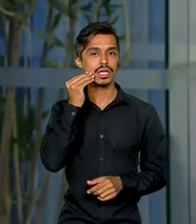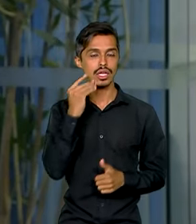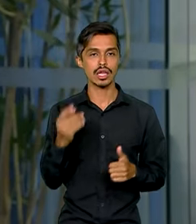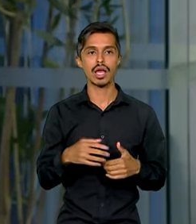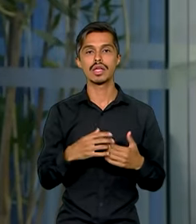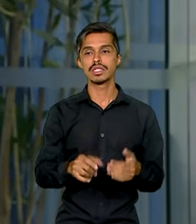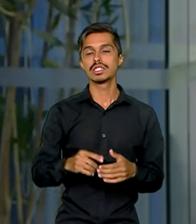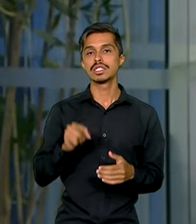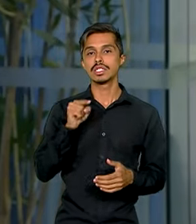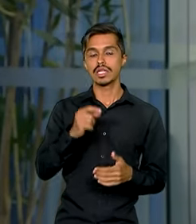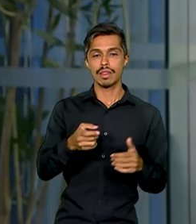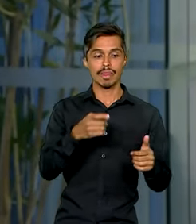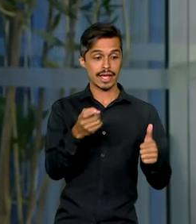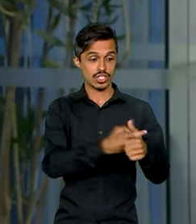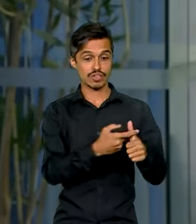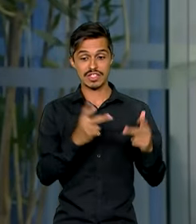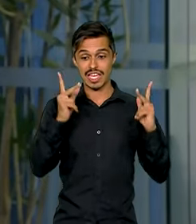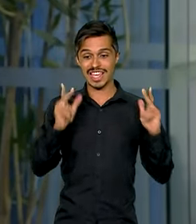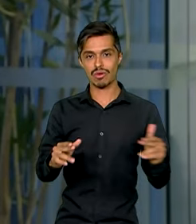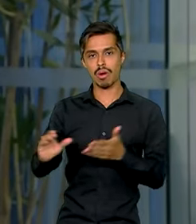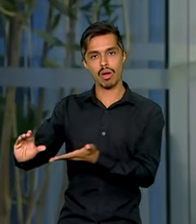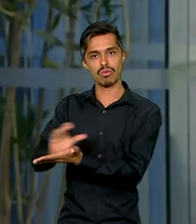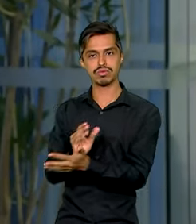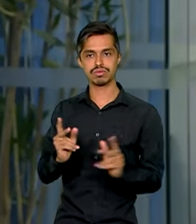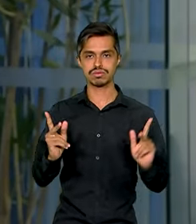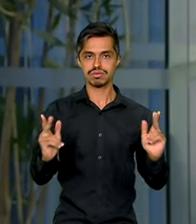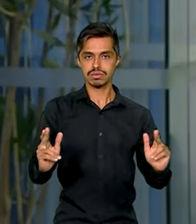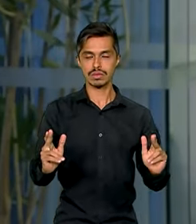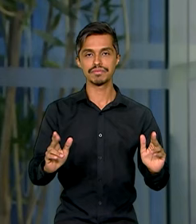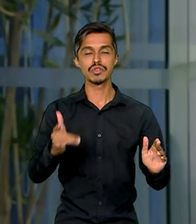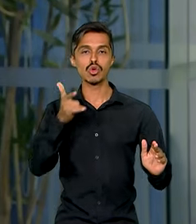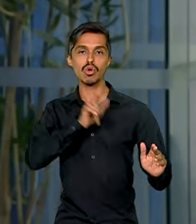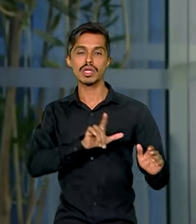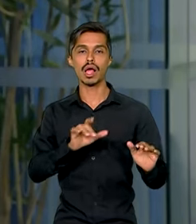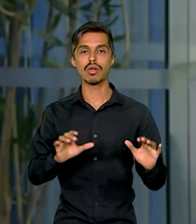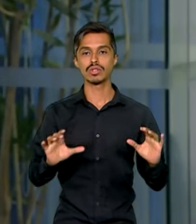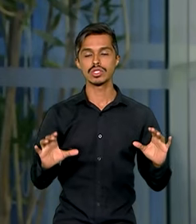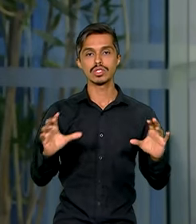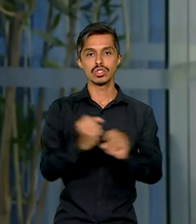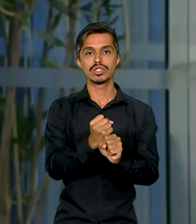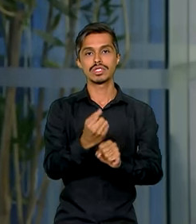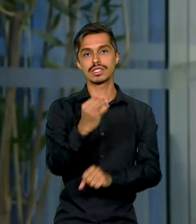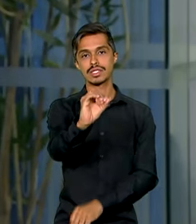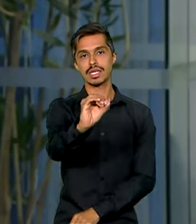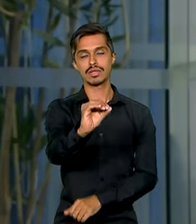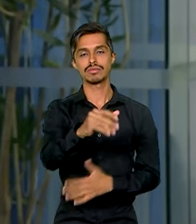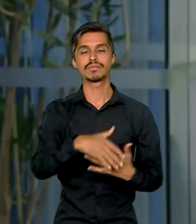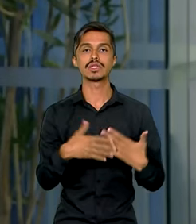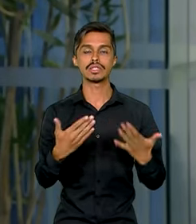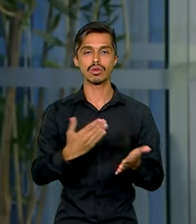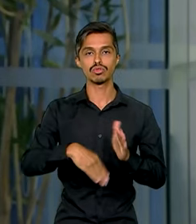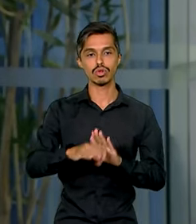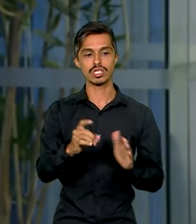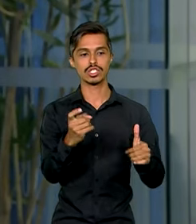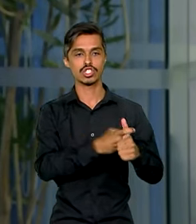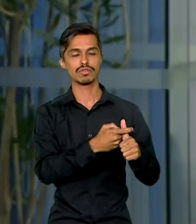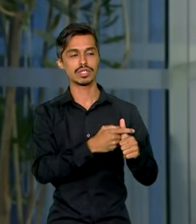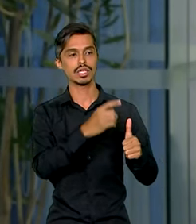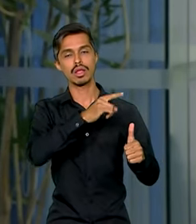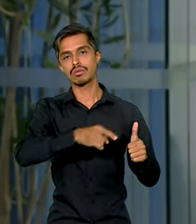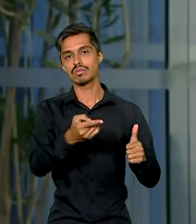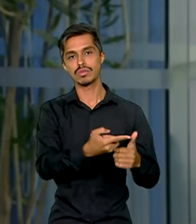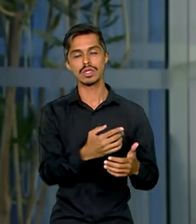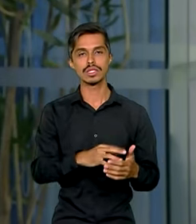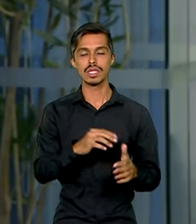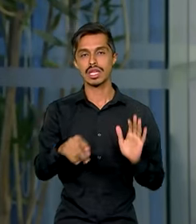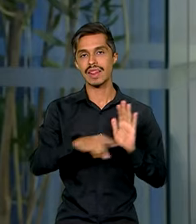governo gastar exatamente o que ele arrecada, gerando um saldo zero e eliminando, então, as dívidas, eliminando o resultado